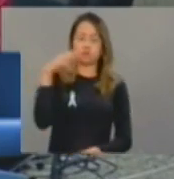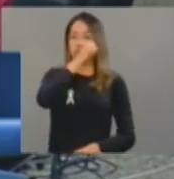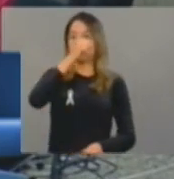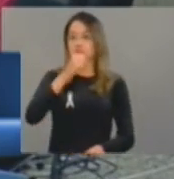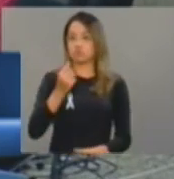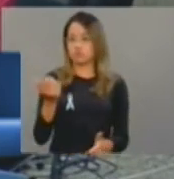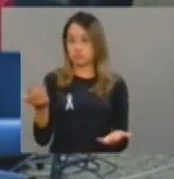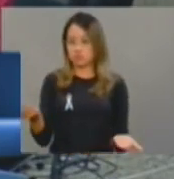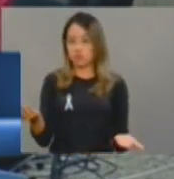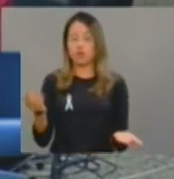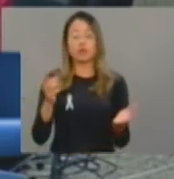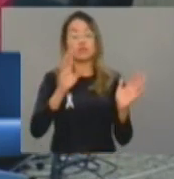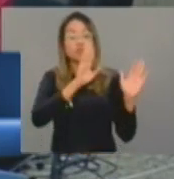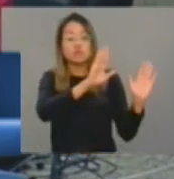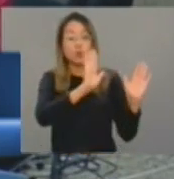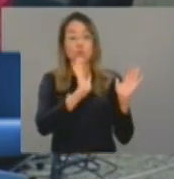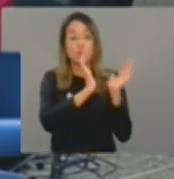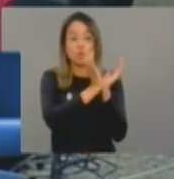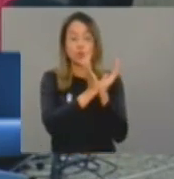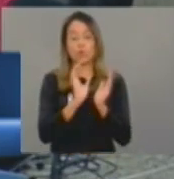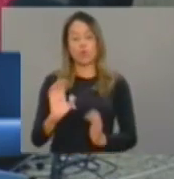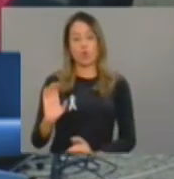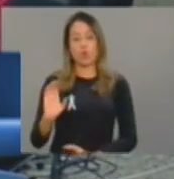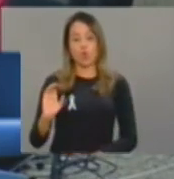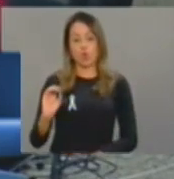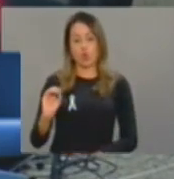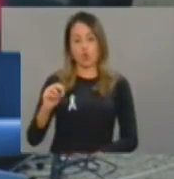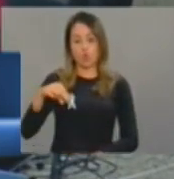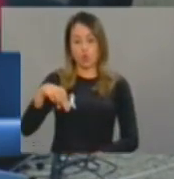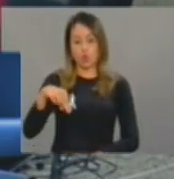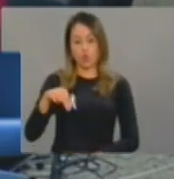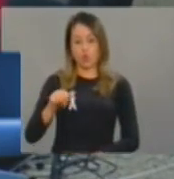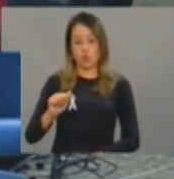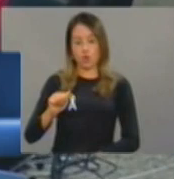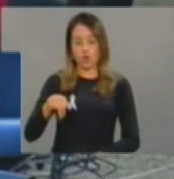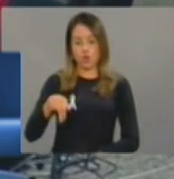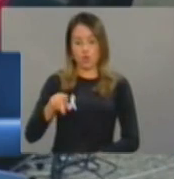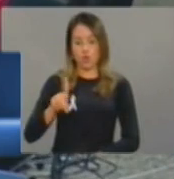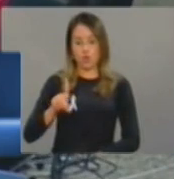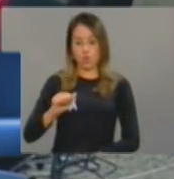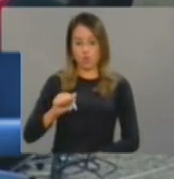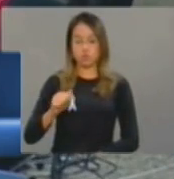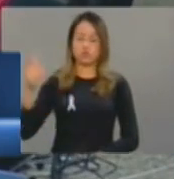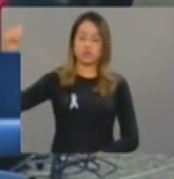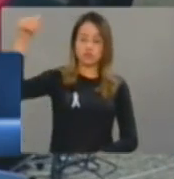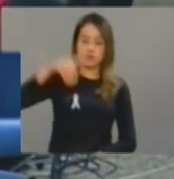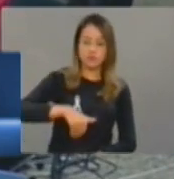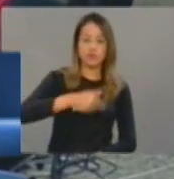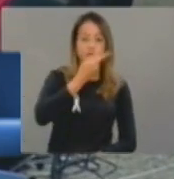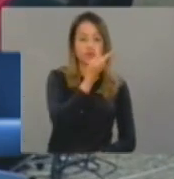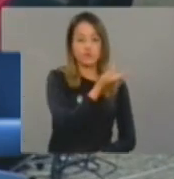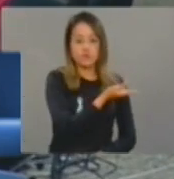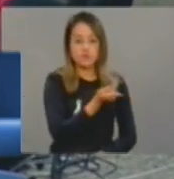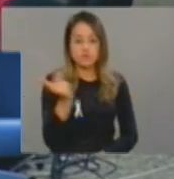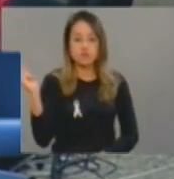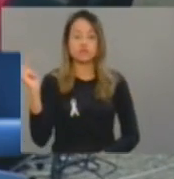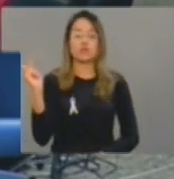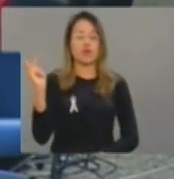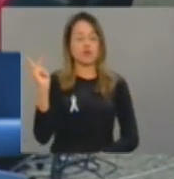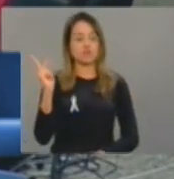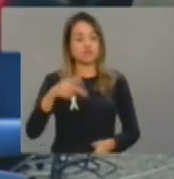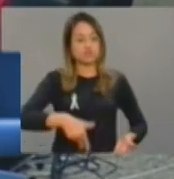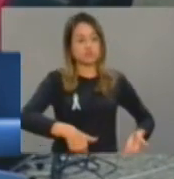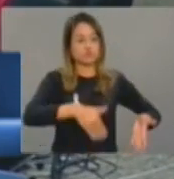recentemente aqui ao visitar as unidades socioeducativas. Então,